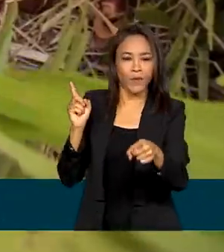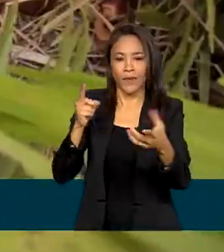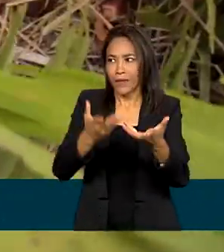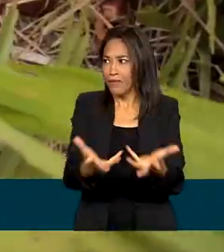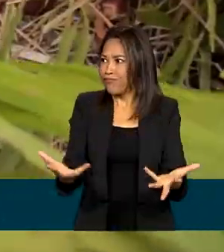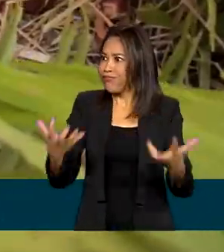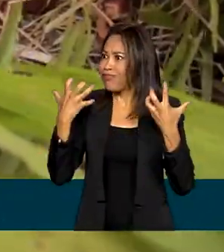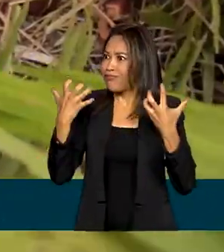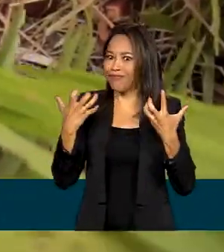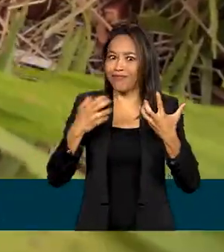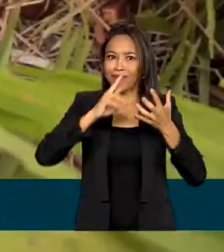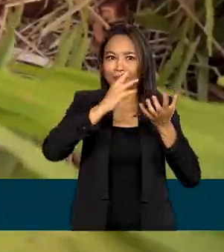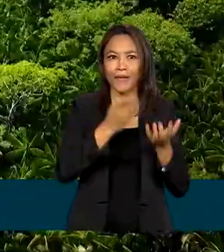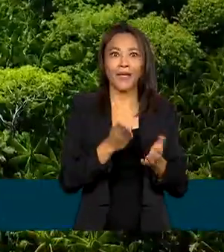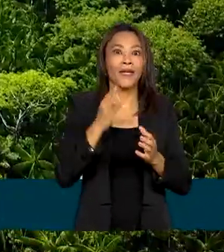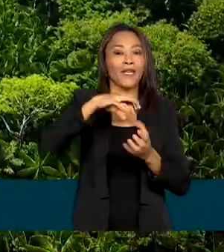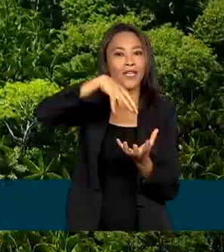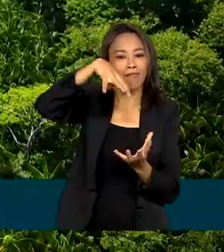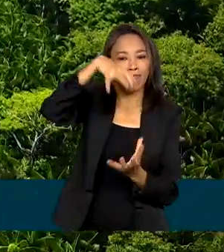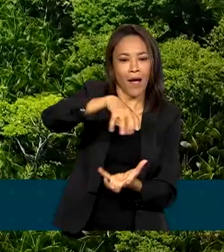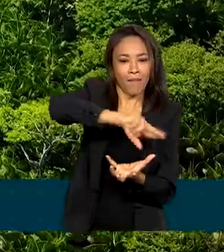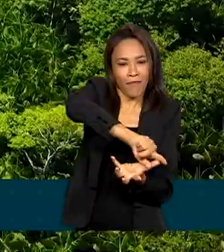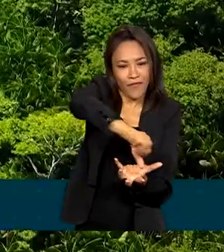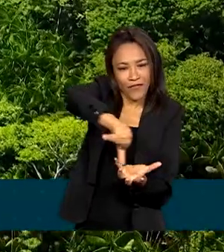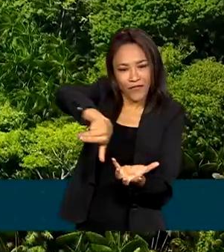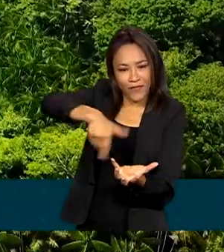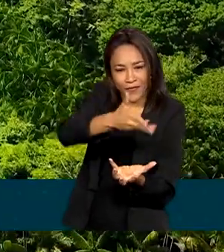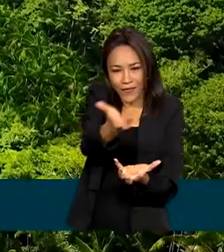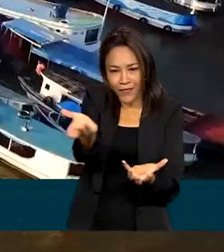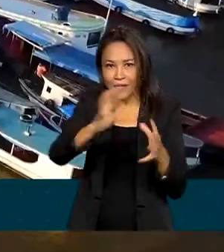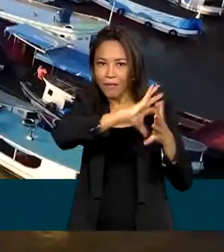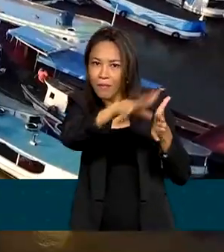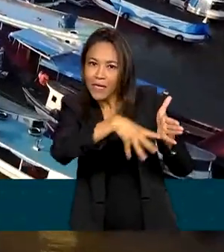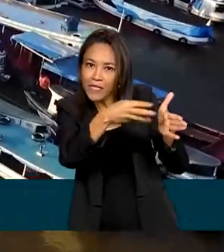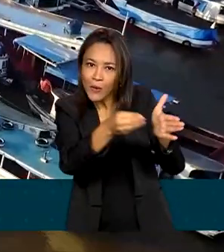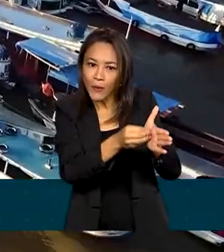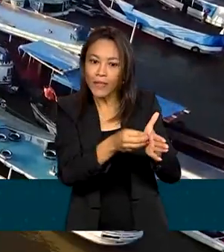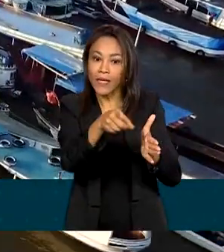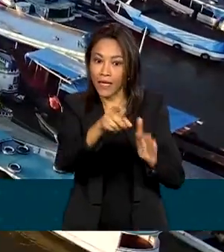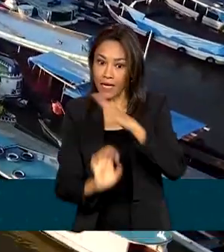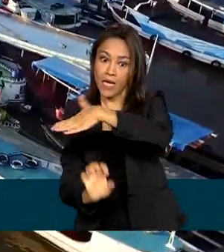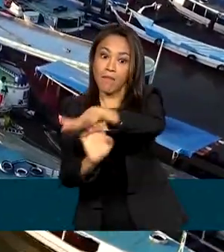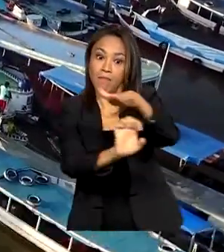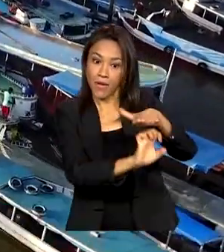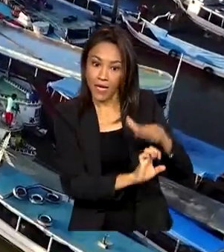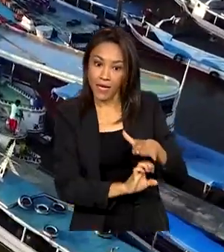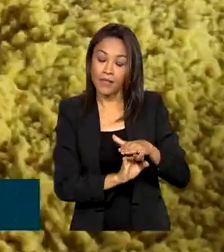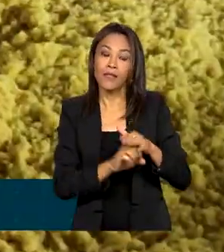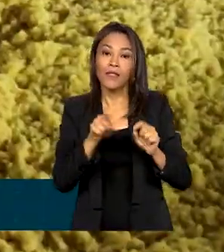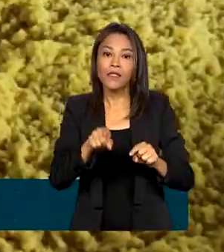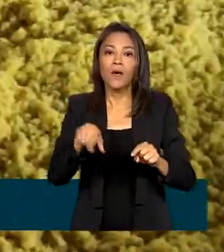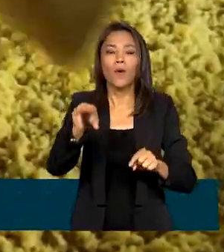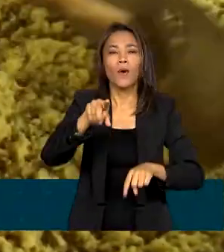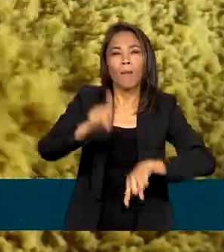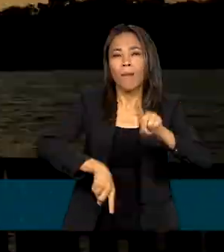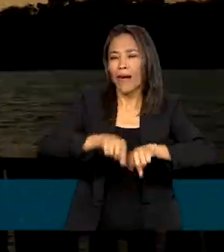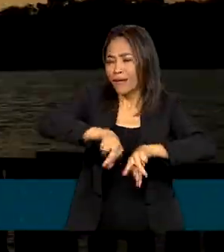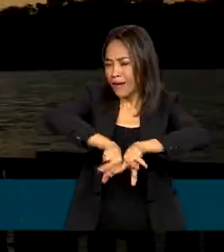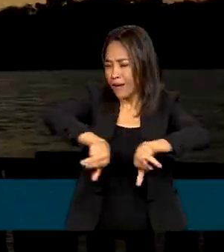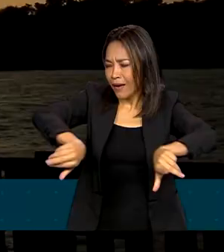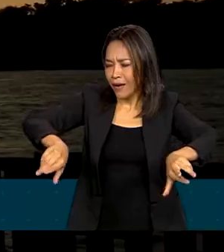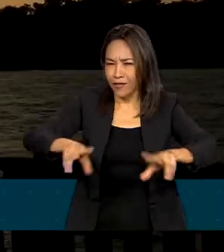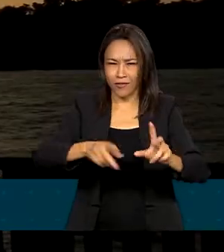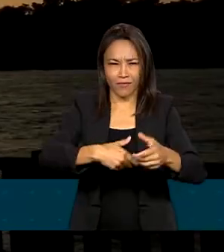riqueza e biodiversidade da floresta amazônica, empresas locais estão diversificando os produtos de